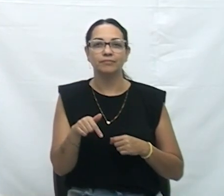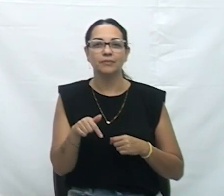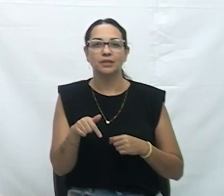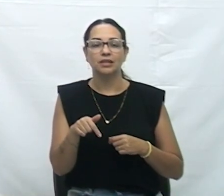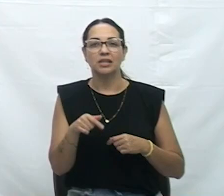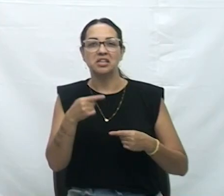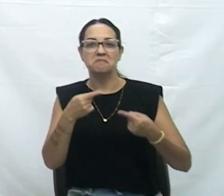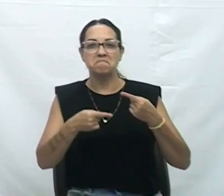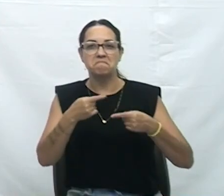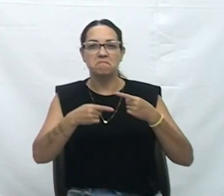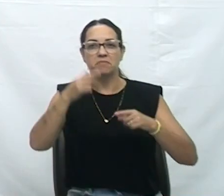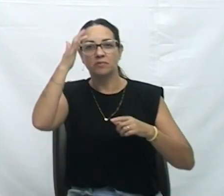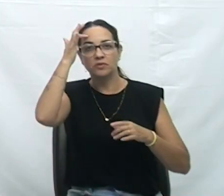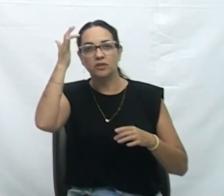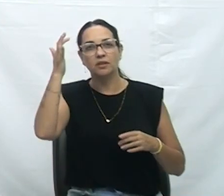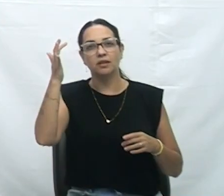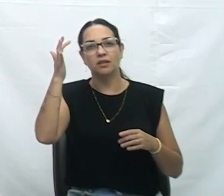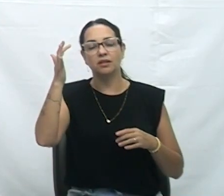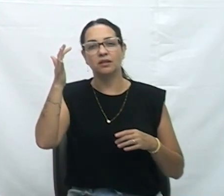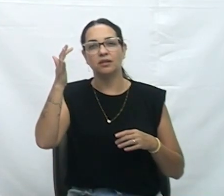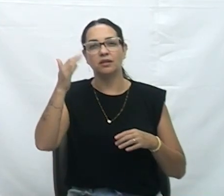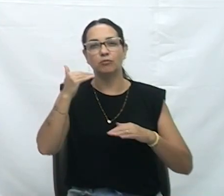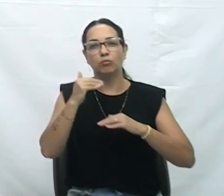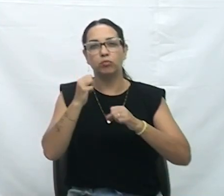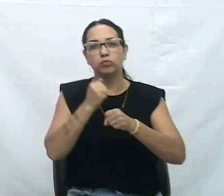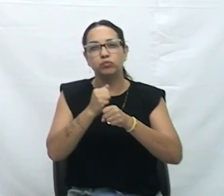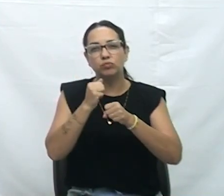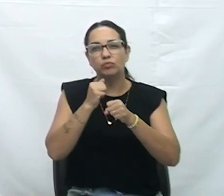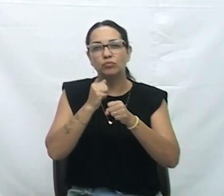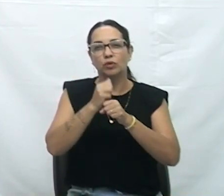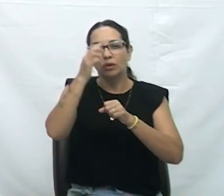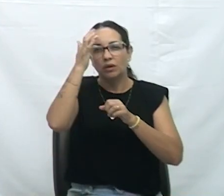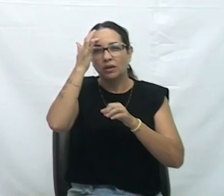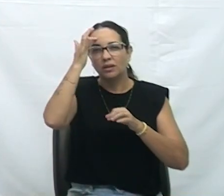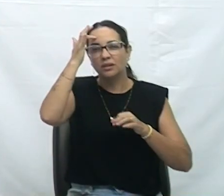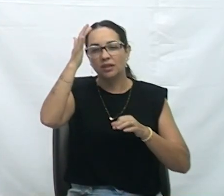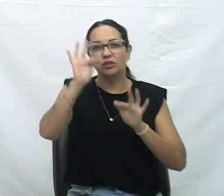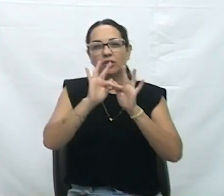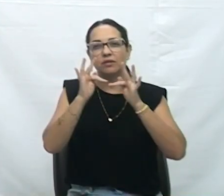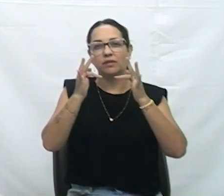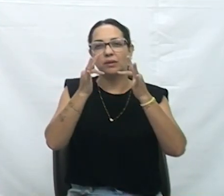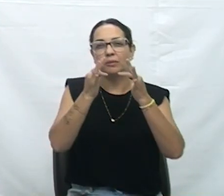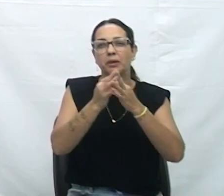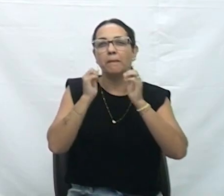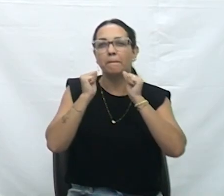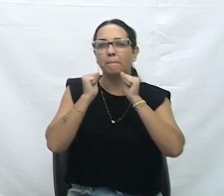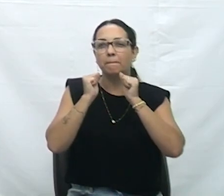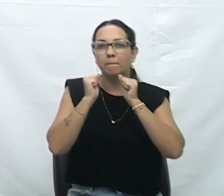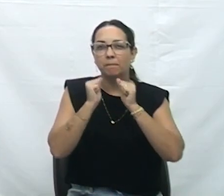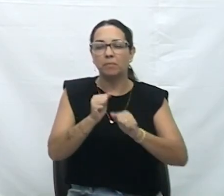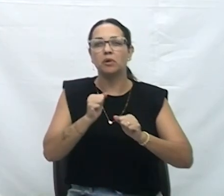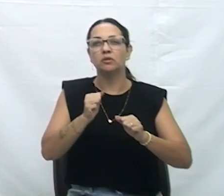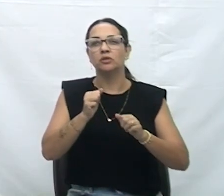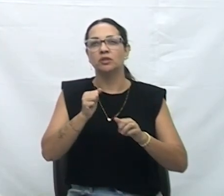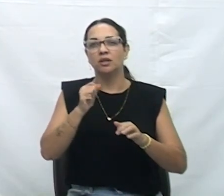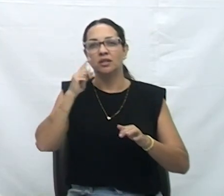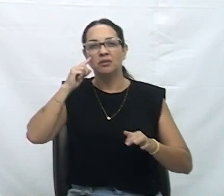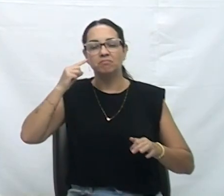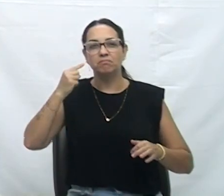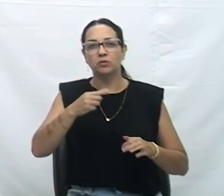ideias, se constrói a ideia de que a família pode decidir sobre as crianças, sobre os adolescentes, como muitas vezes vi